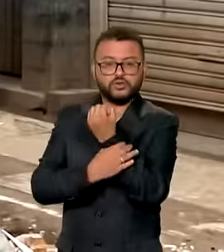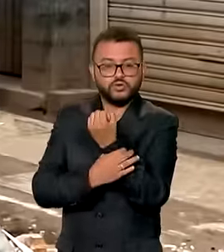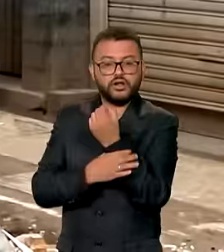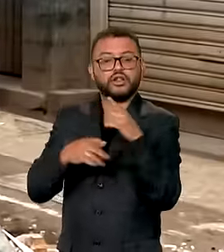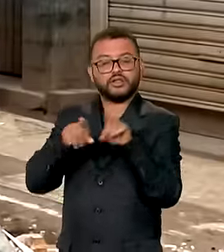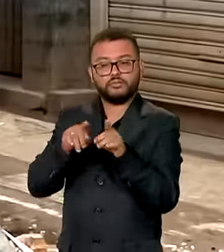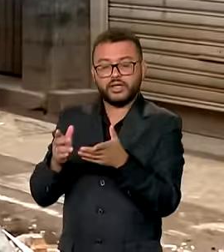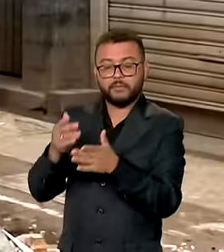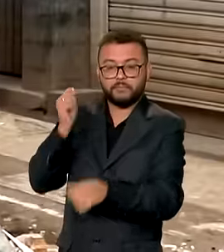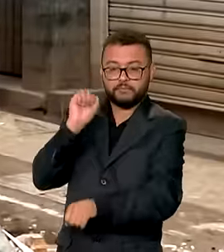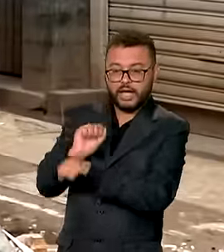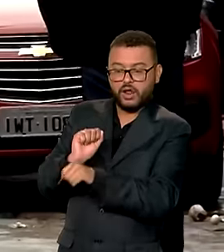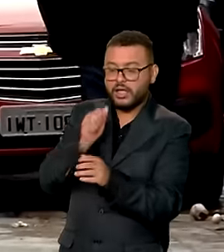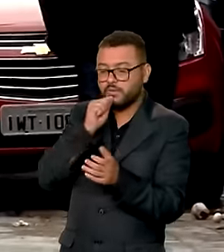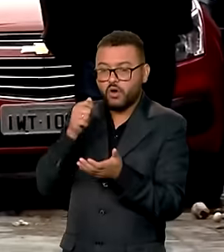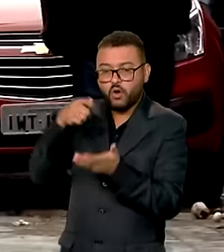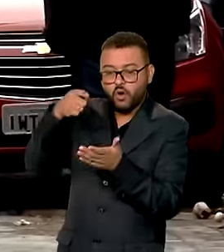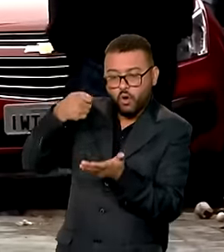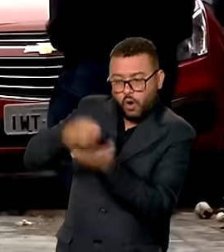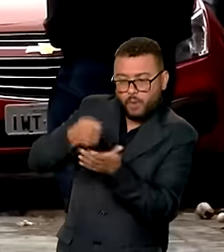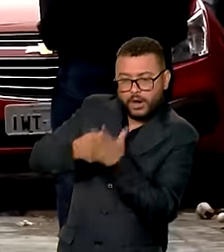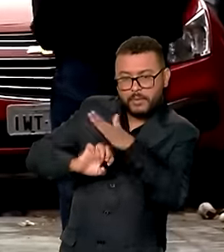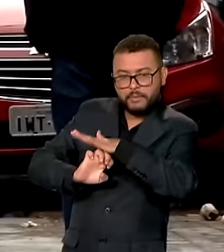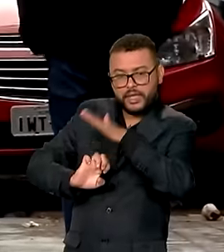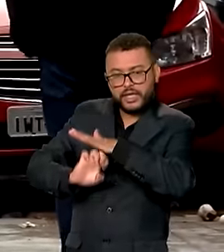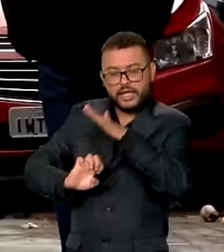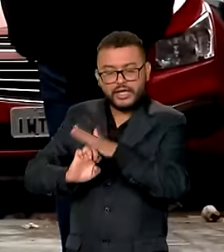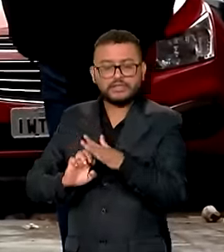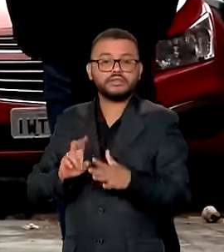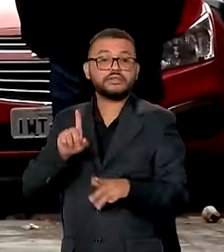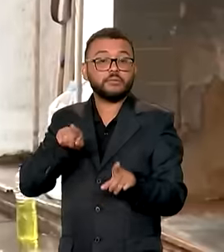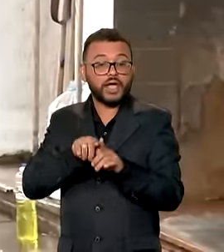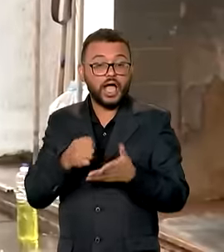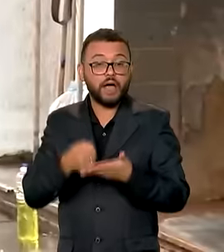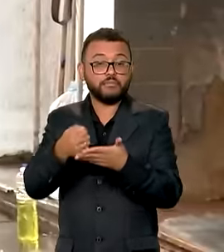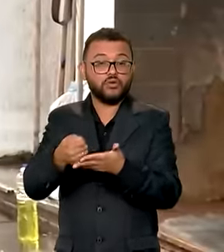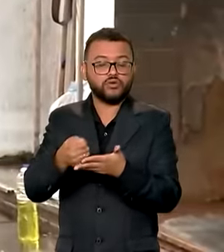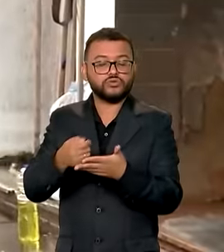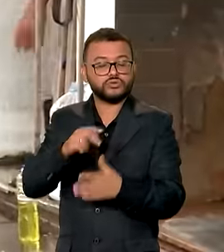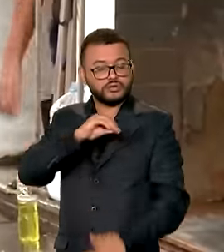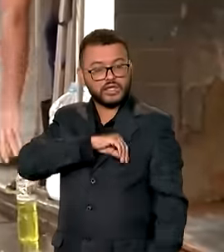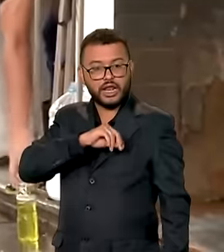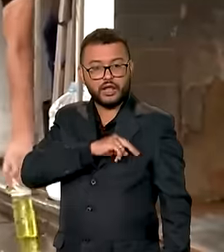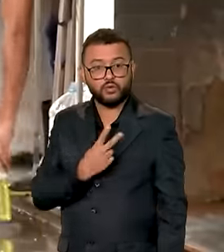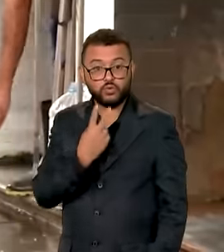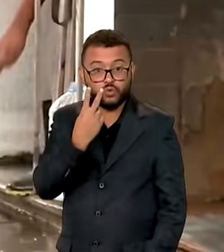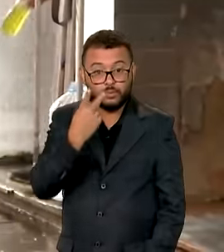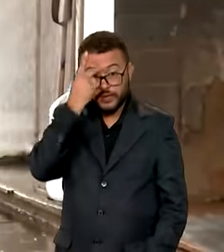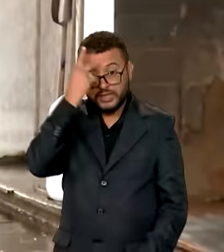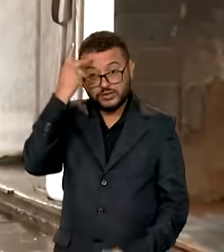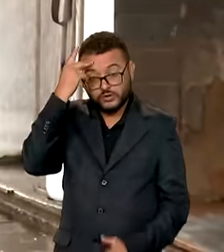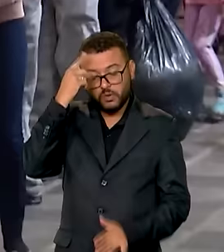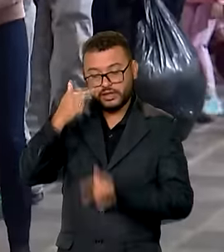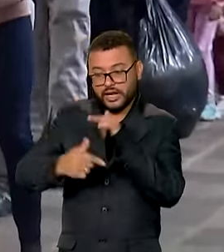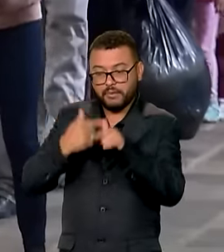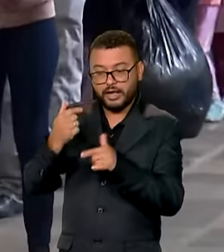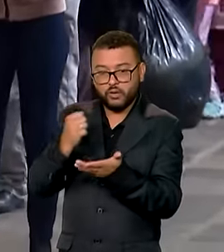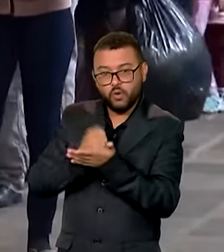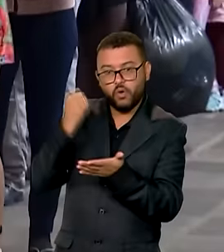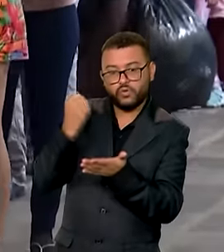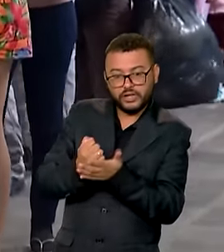do FGTS para empresas, abono salarial e o apoio financeiro de dois salários mínimos para trabalhadores formais,